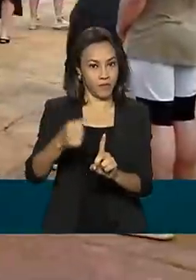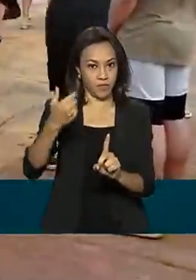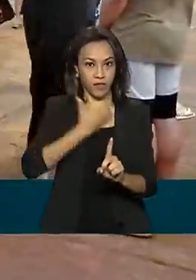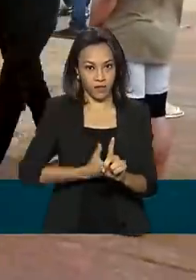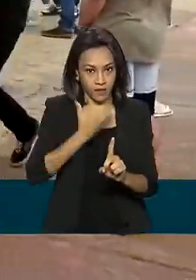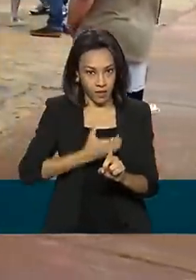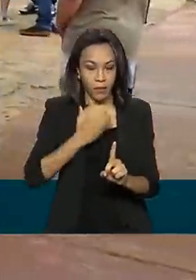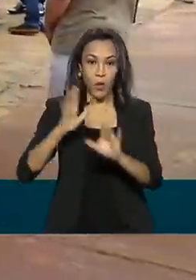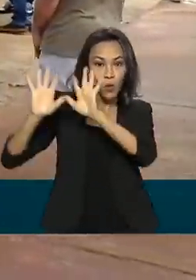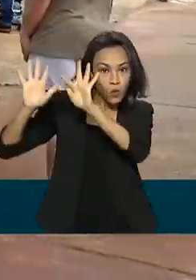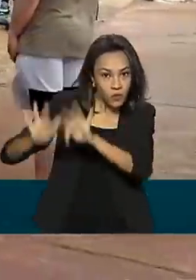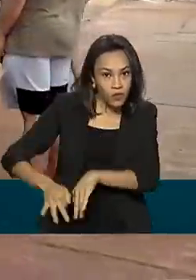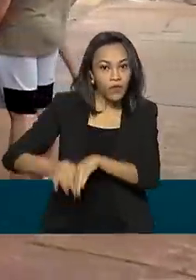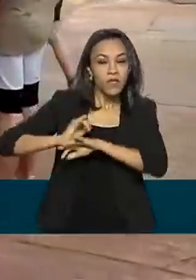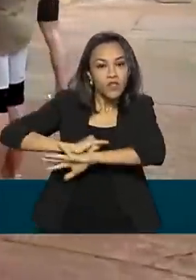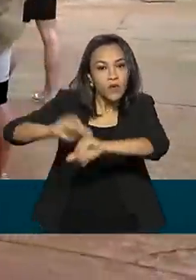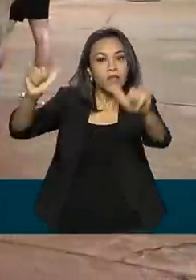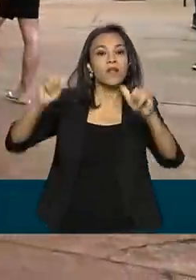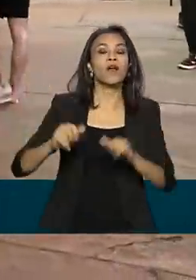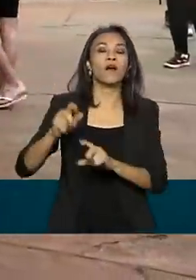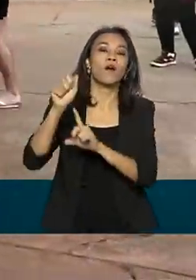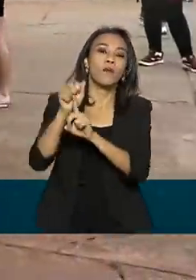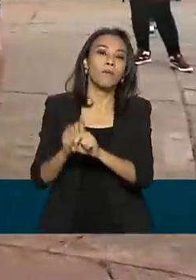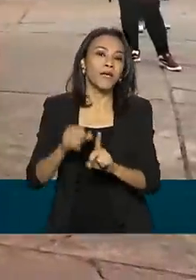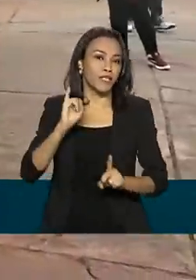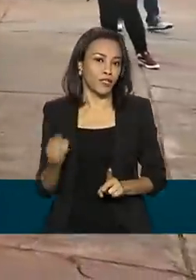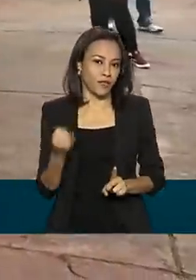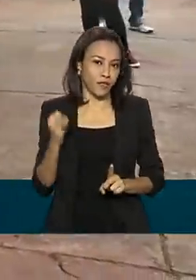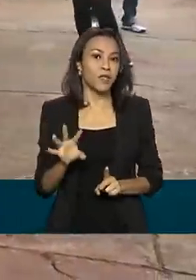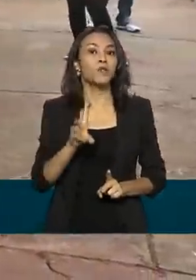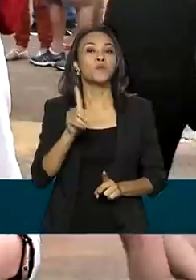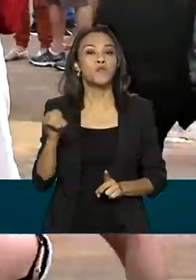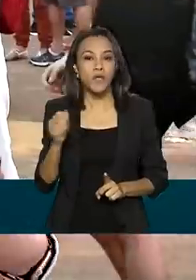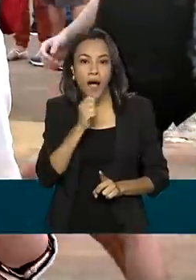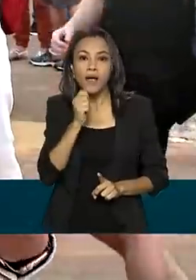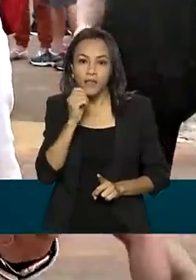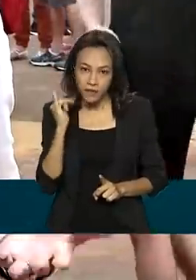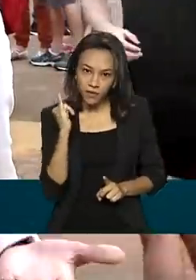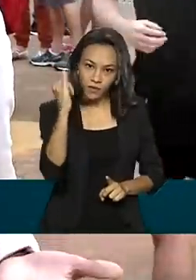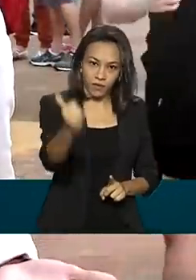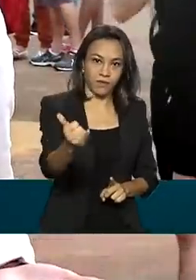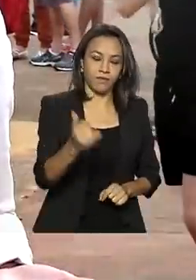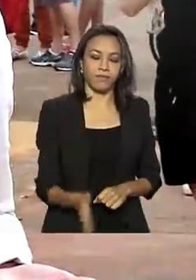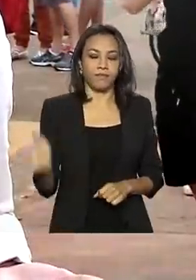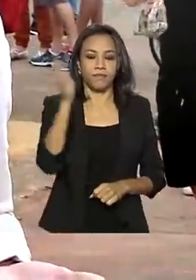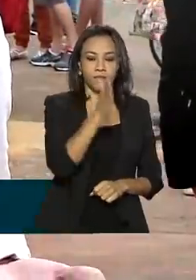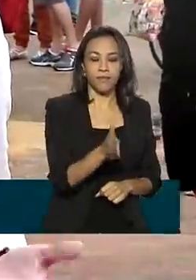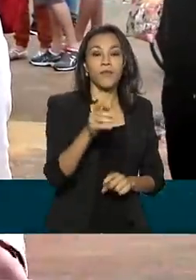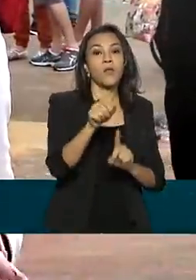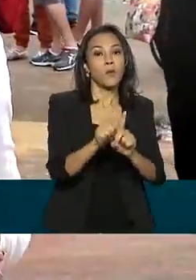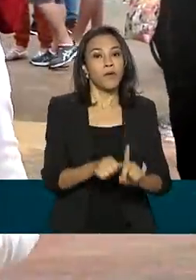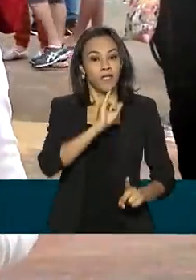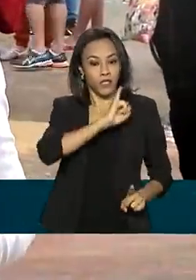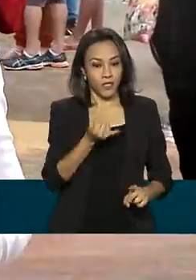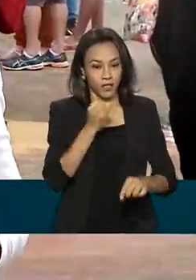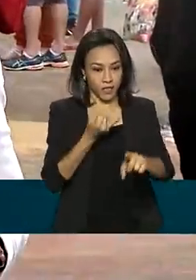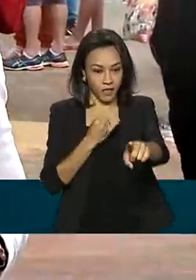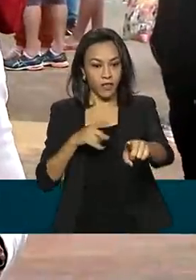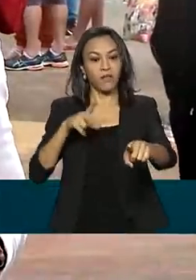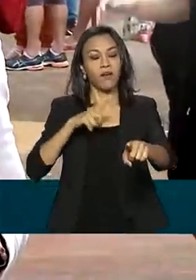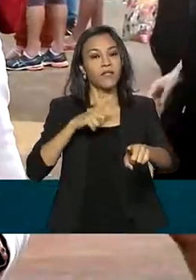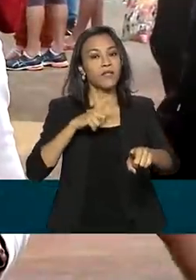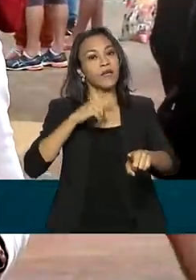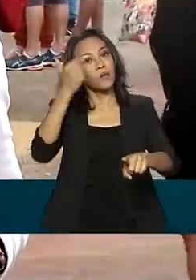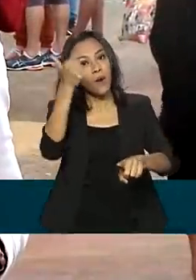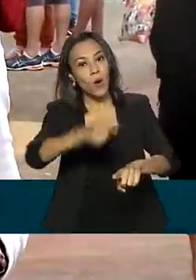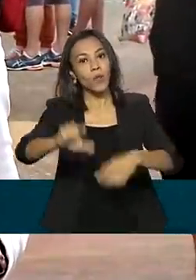final deve sair em janeiro, mas a data ainda vai ser divulgada pelo Inep. Também em janeiro será realizada uma edição extra do Enem